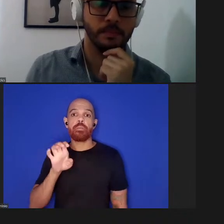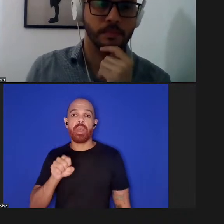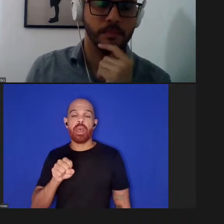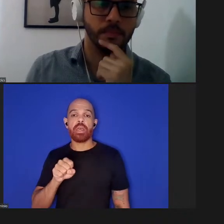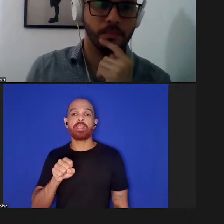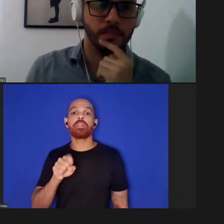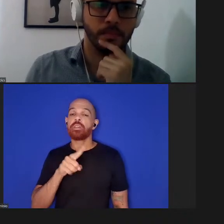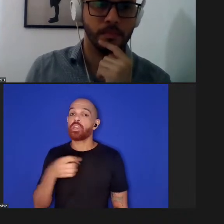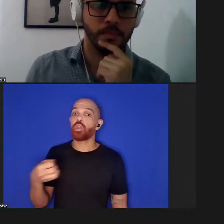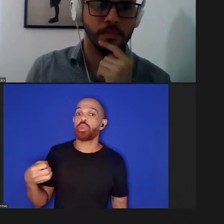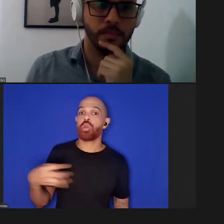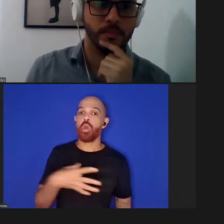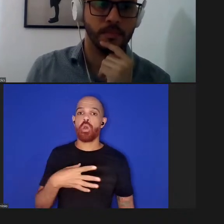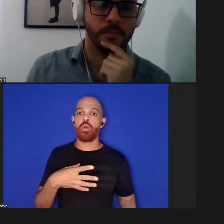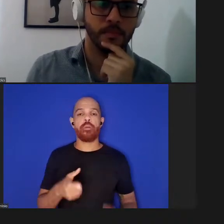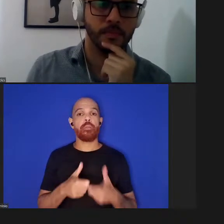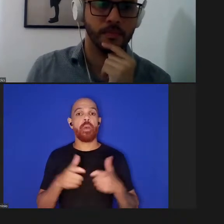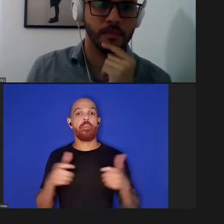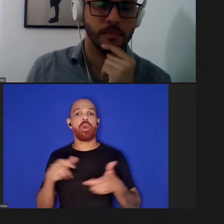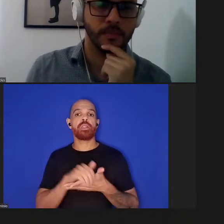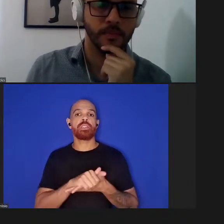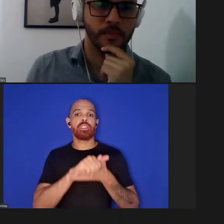nova para muitas editoras